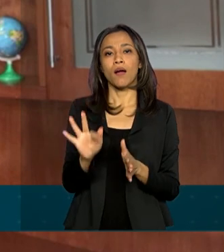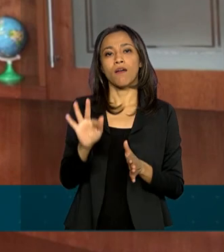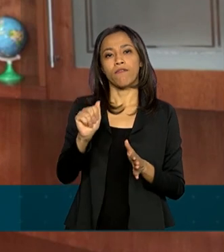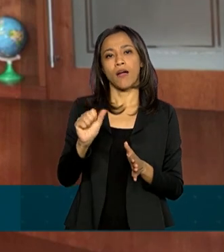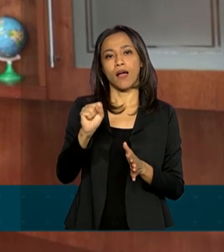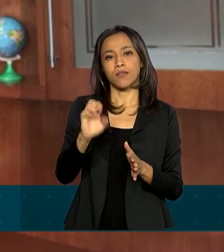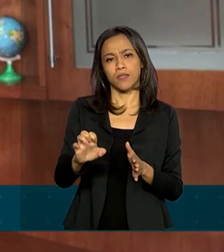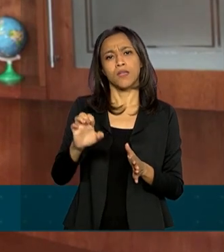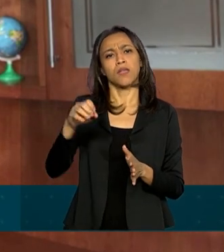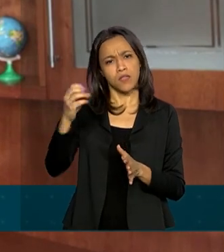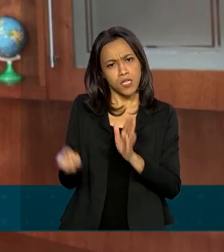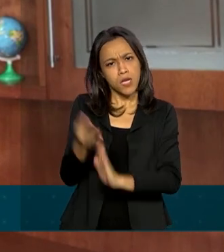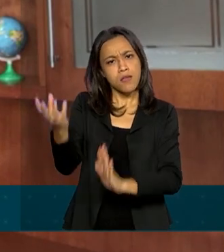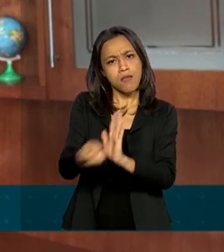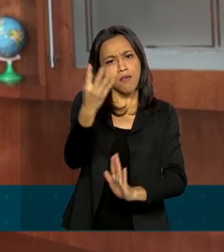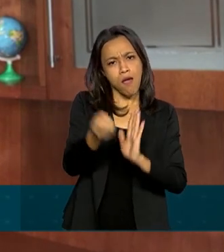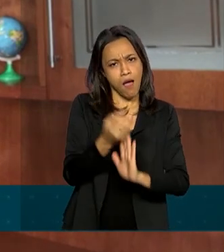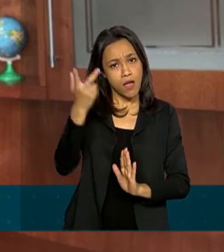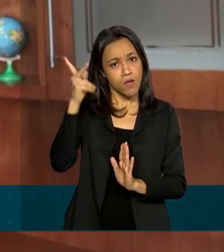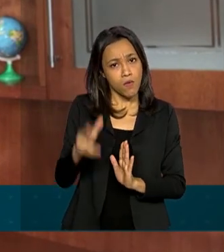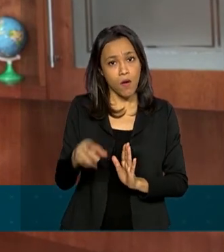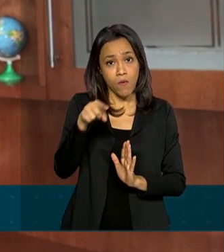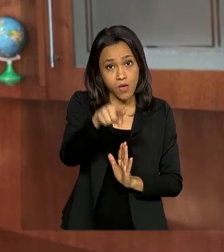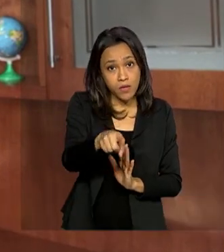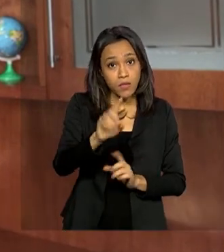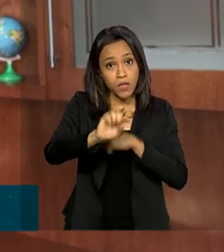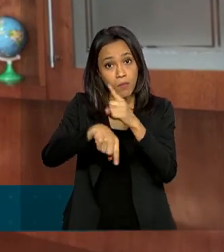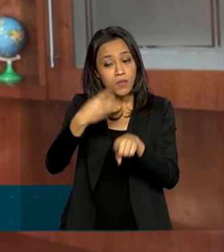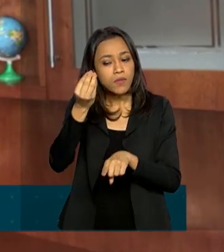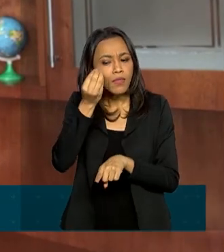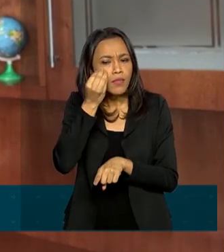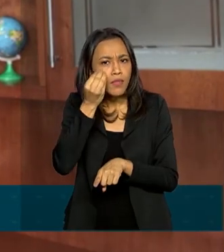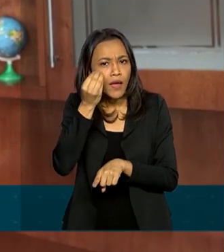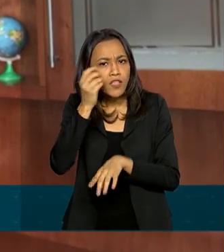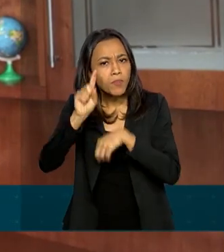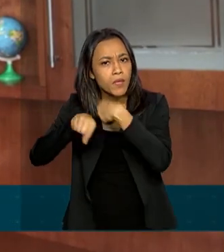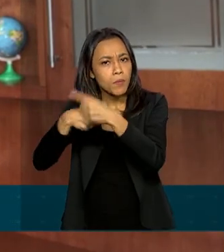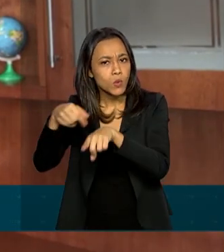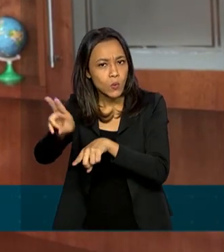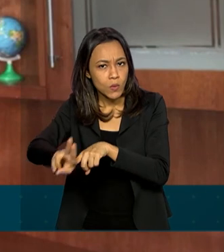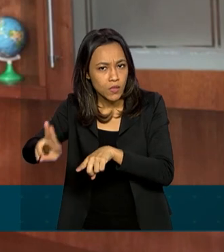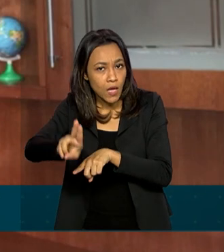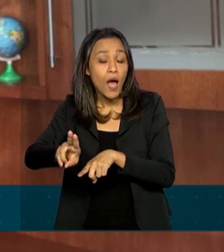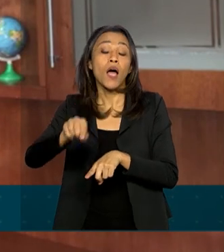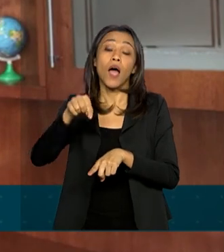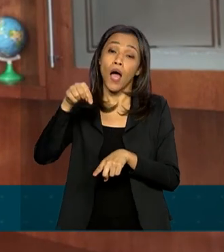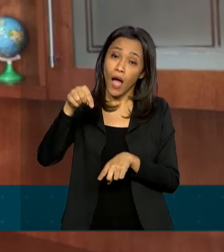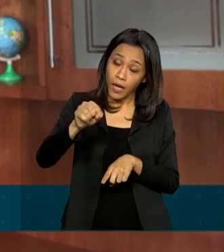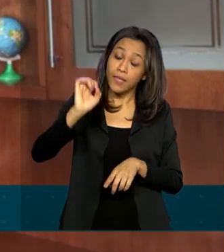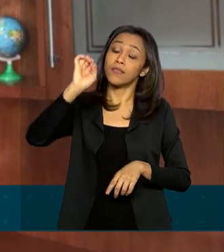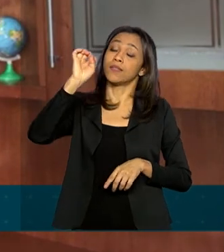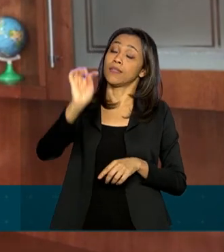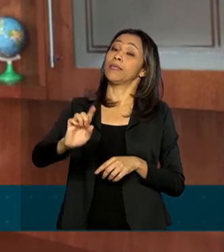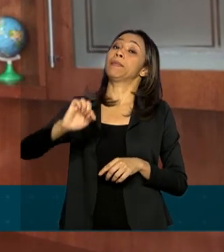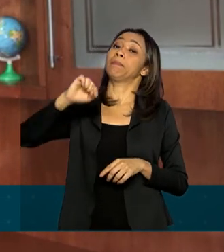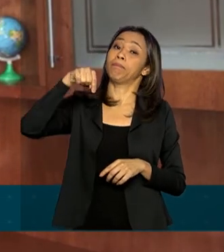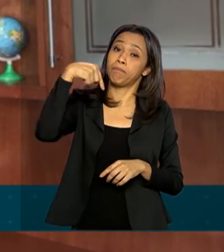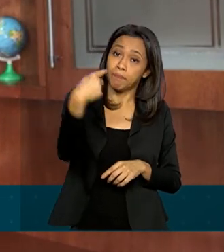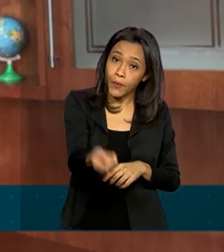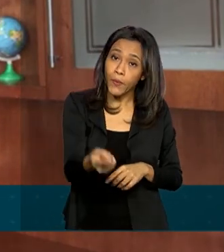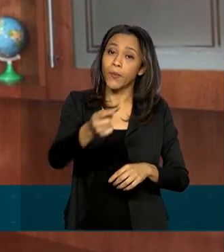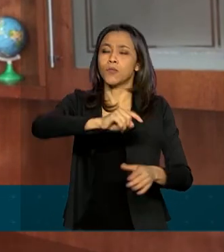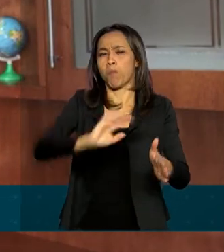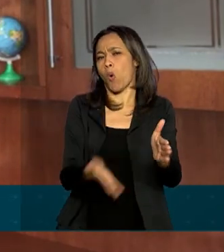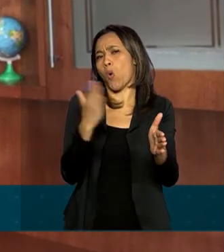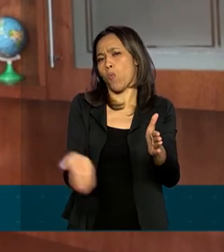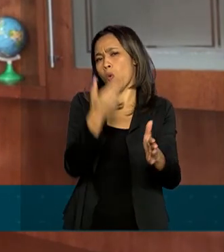protótipos para testes e validação clínica. Só depois, os ventiladores mecânicos entram na linha de produção